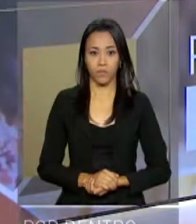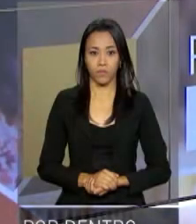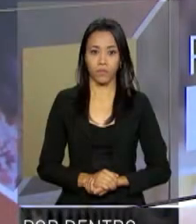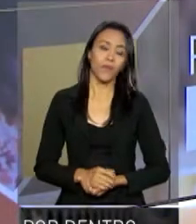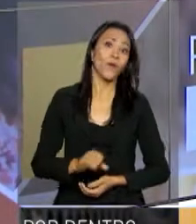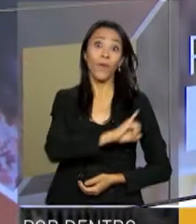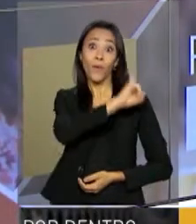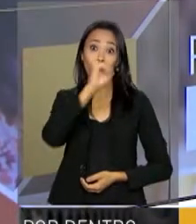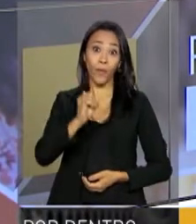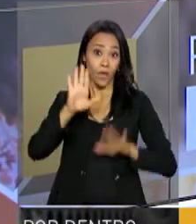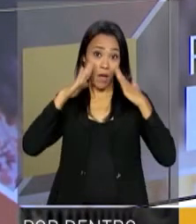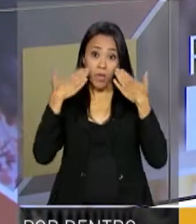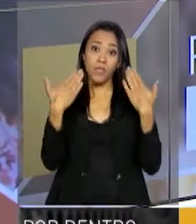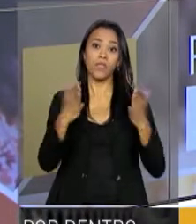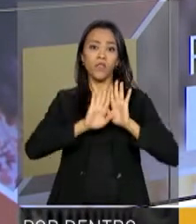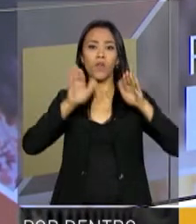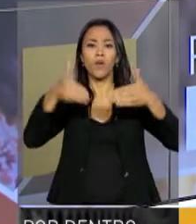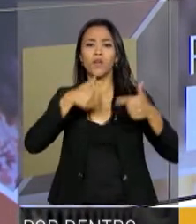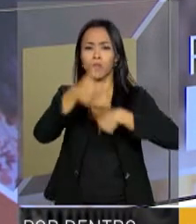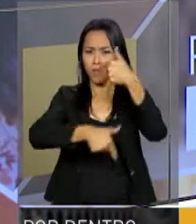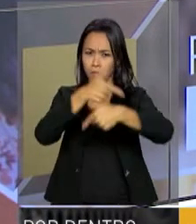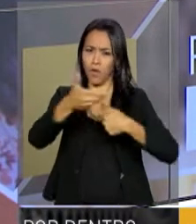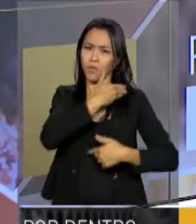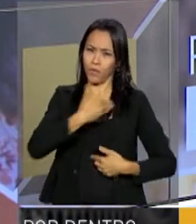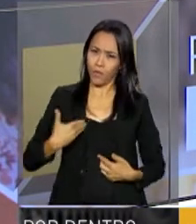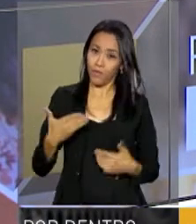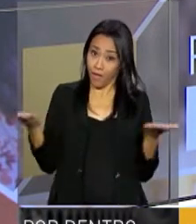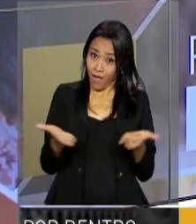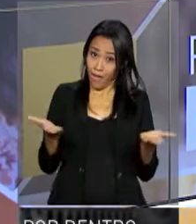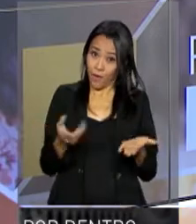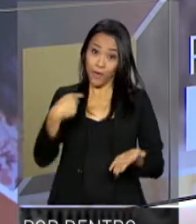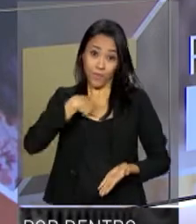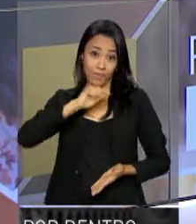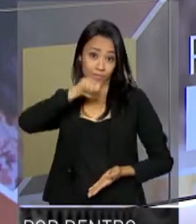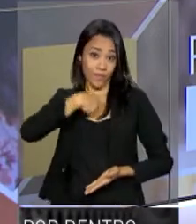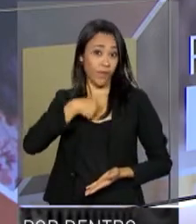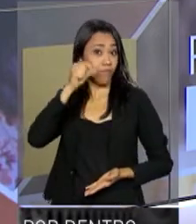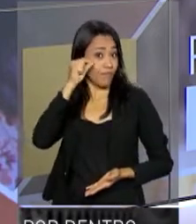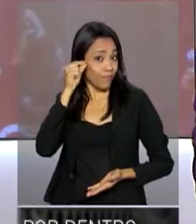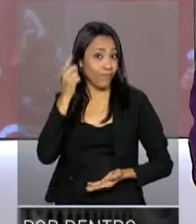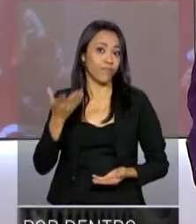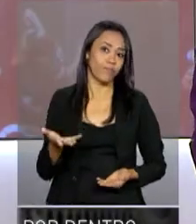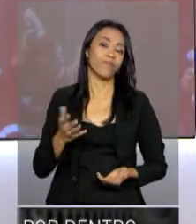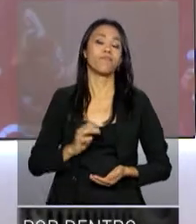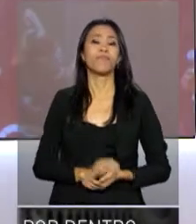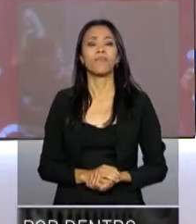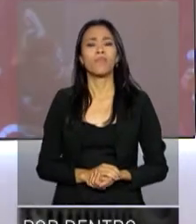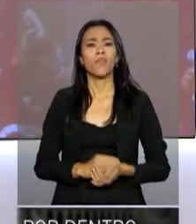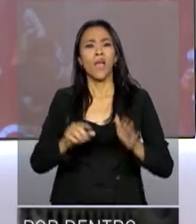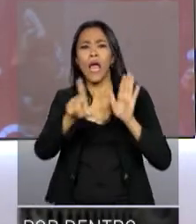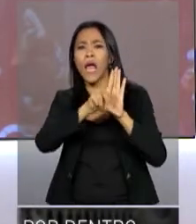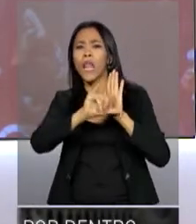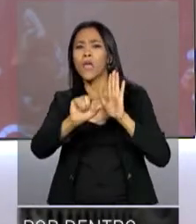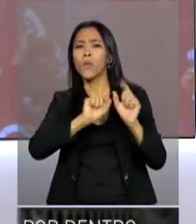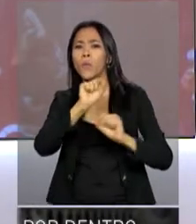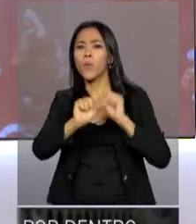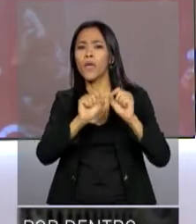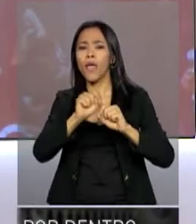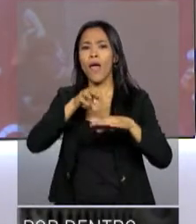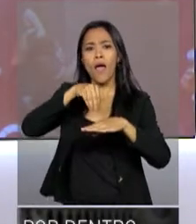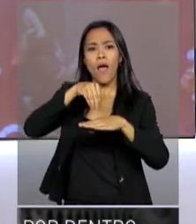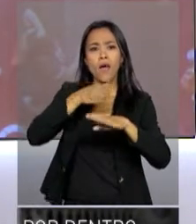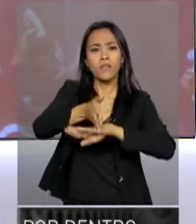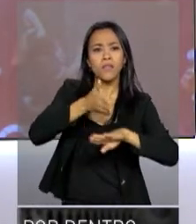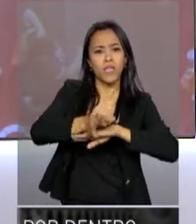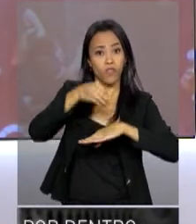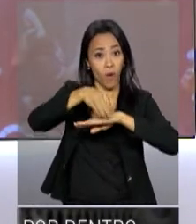Olá, o Por Dentro do Governo está no ar a partir de agora comigo Renata Corsini. A lei de acesso à informação